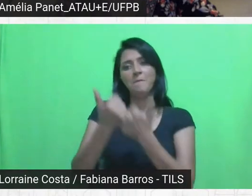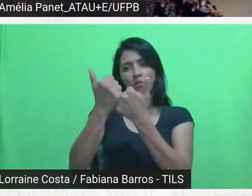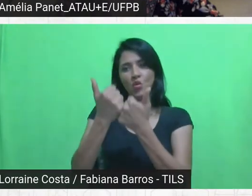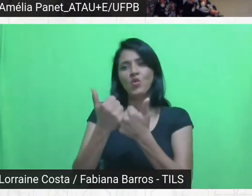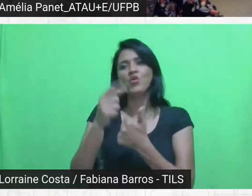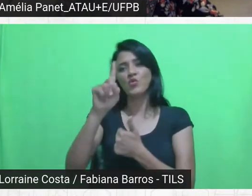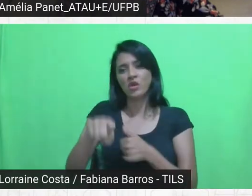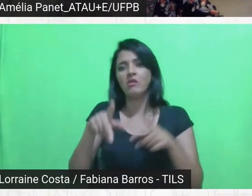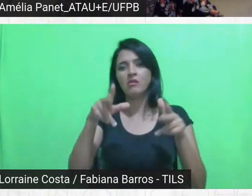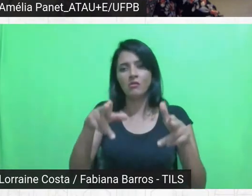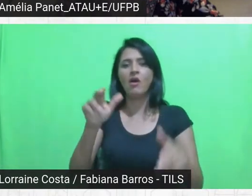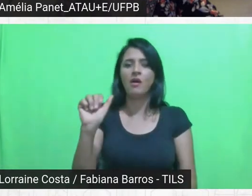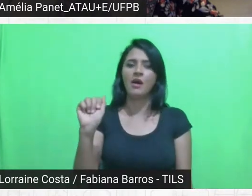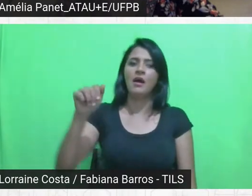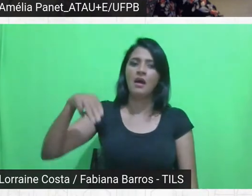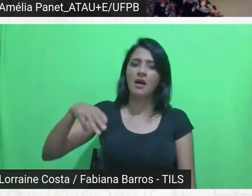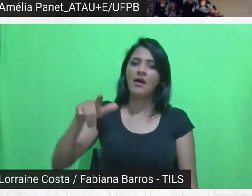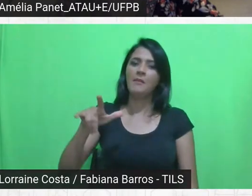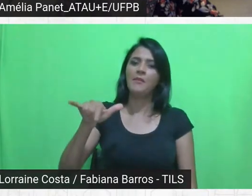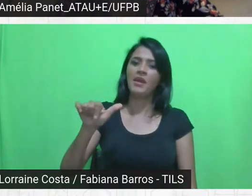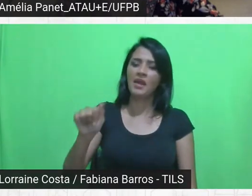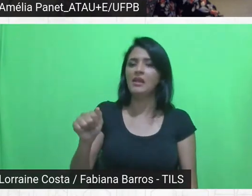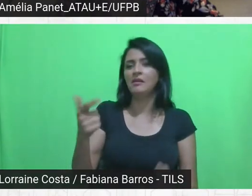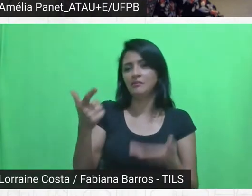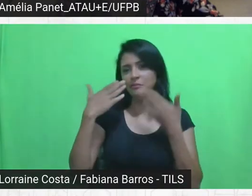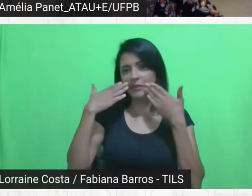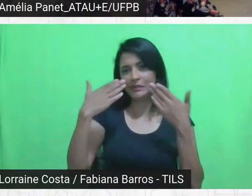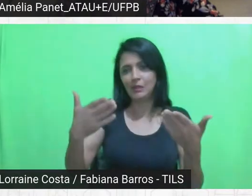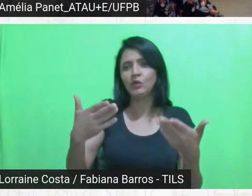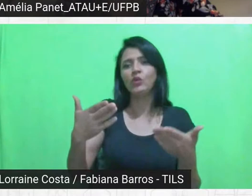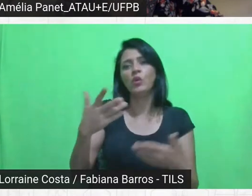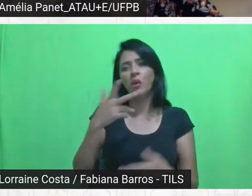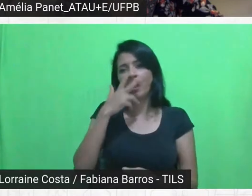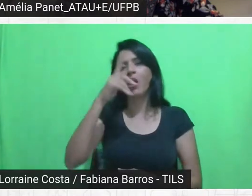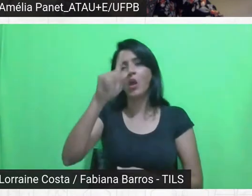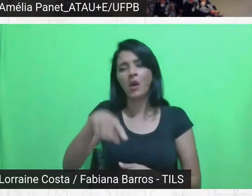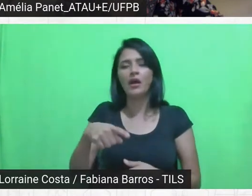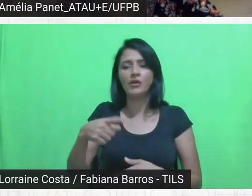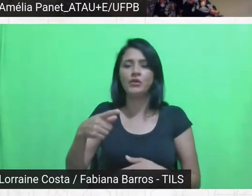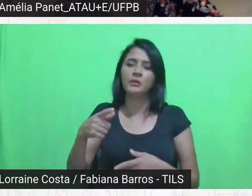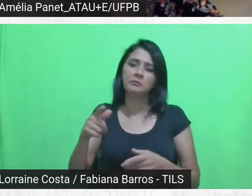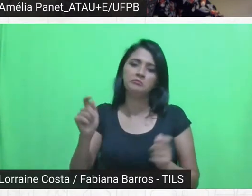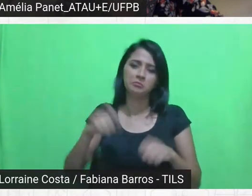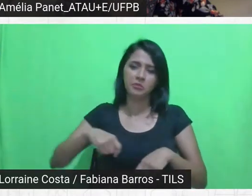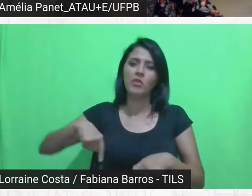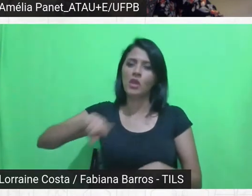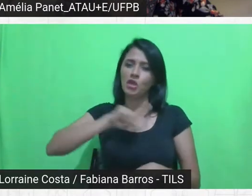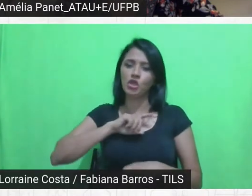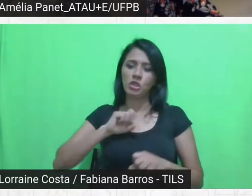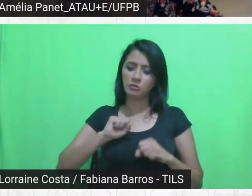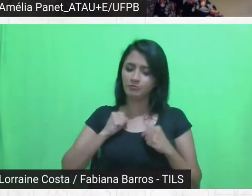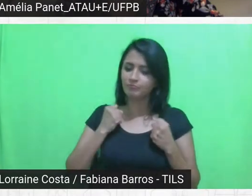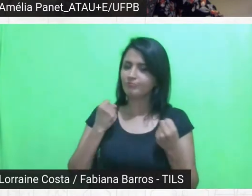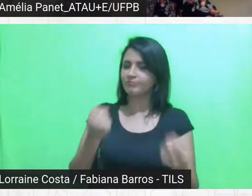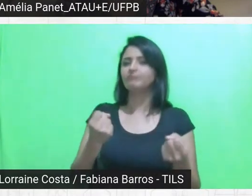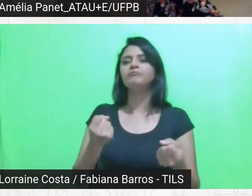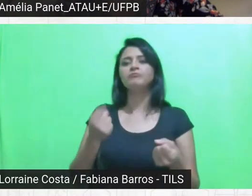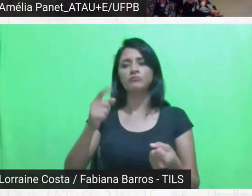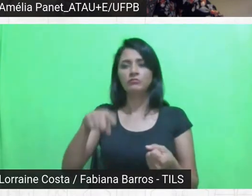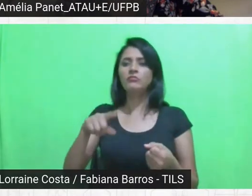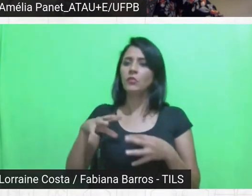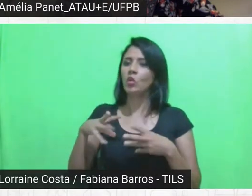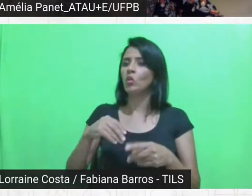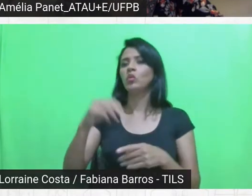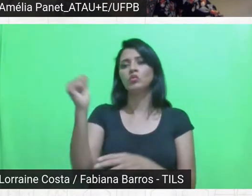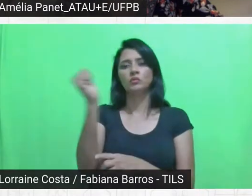apresentou e que, enfim, eu acho que cabe a gente batalhar para que o Brasil inteiro rume nesse